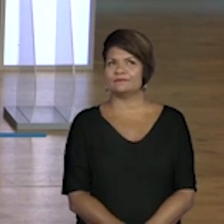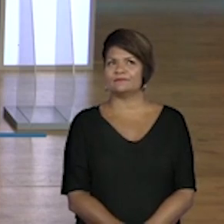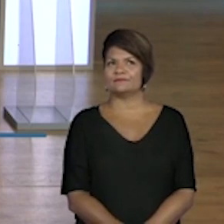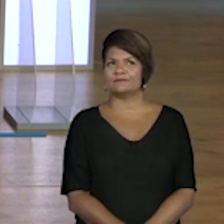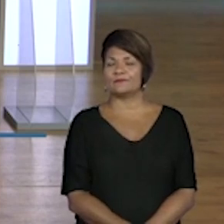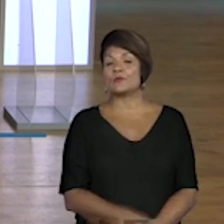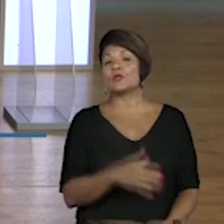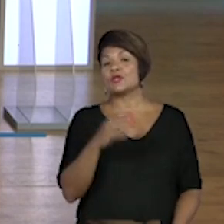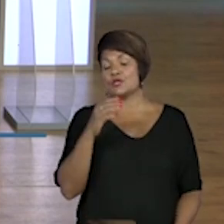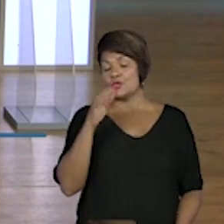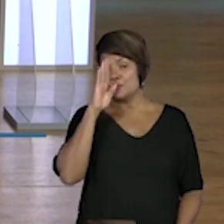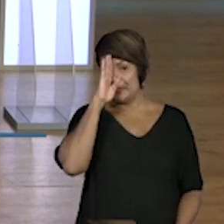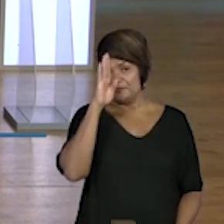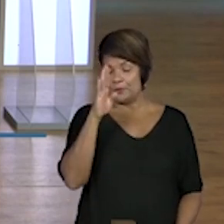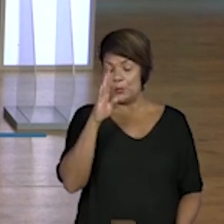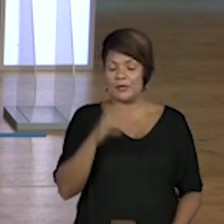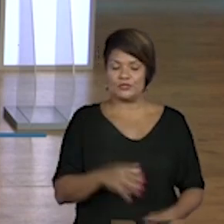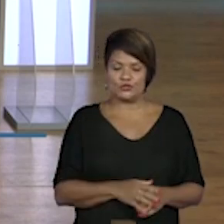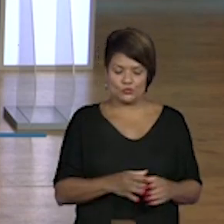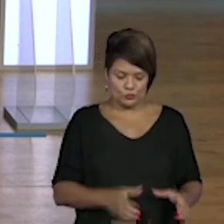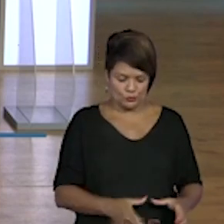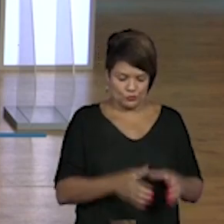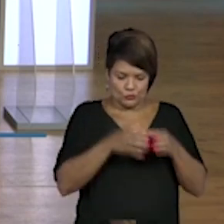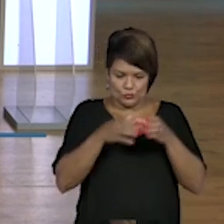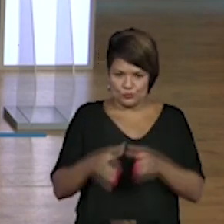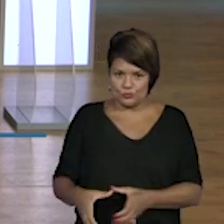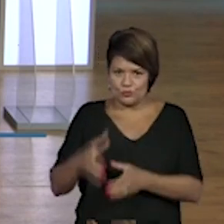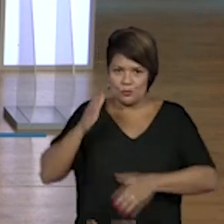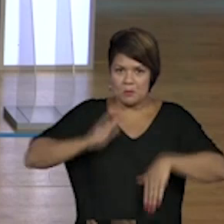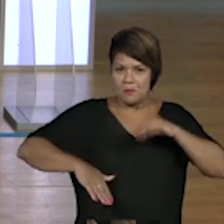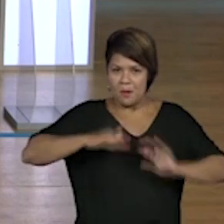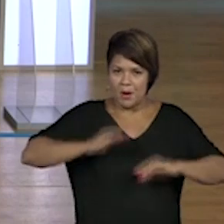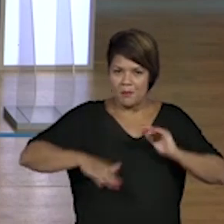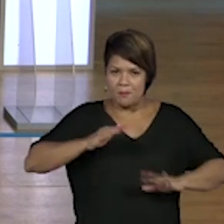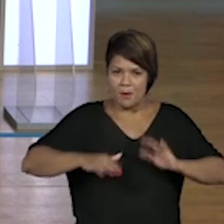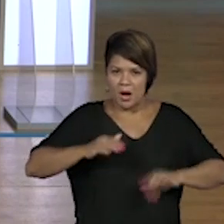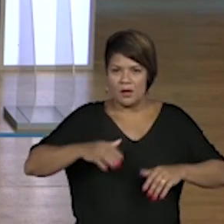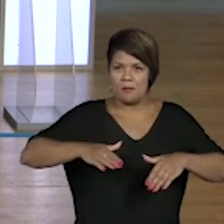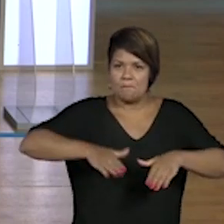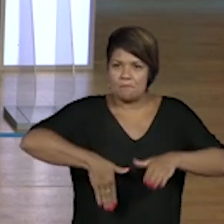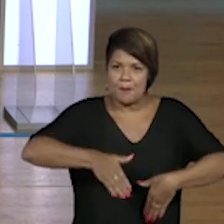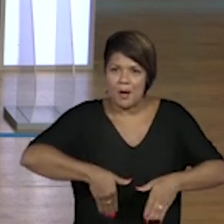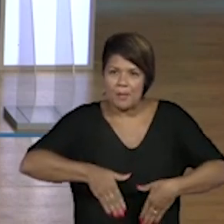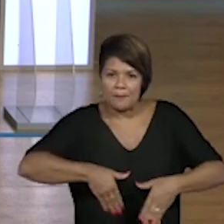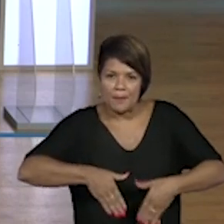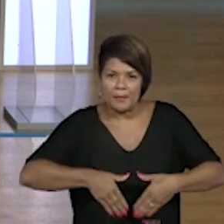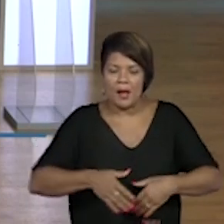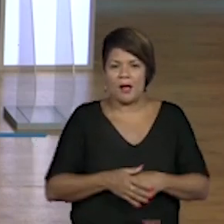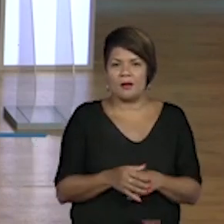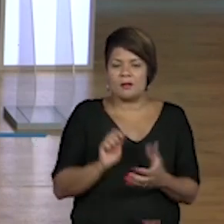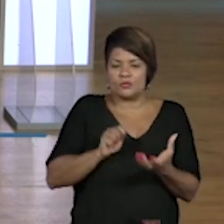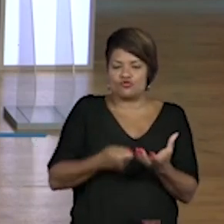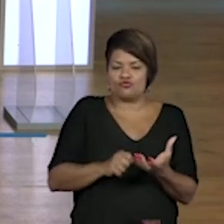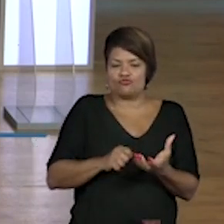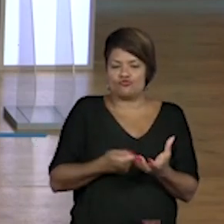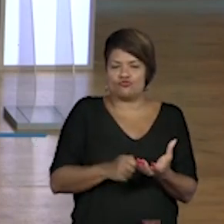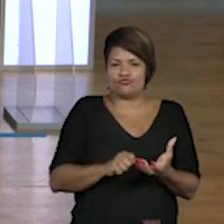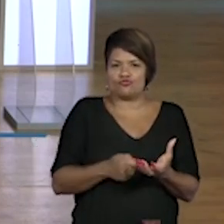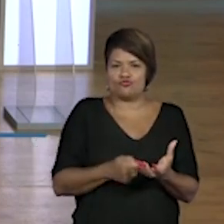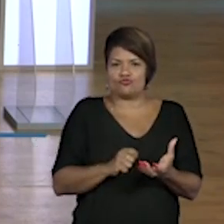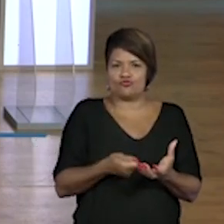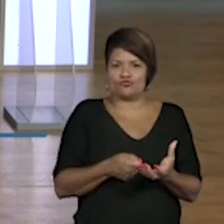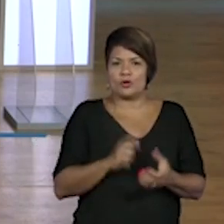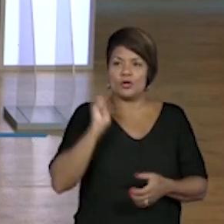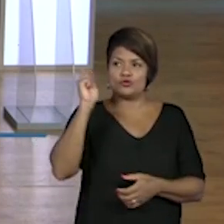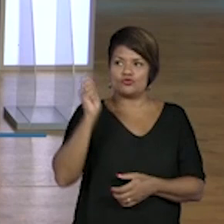Principalmente nos instrumentos de percussão, né, professora? Os instrumentos de percussão trouxeram uma vida nova para a música, não só